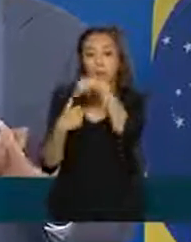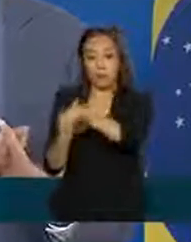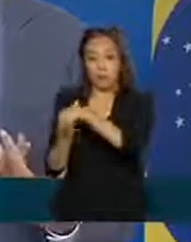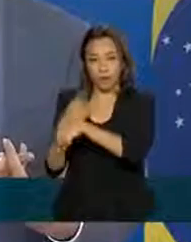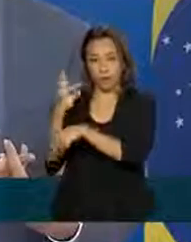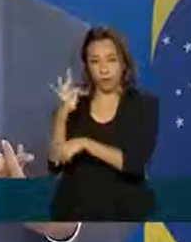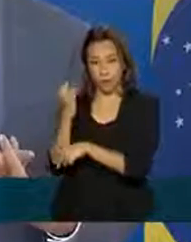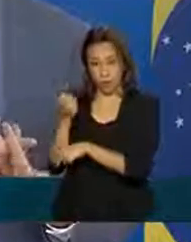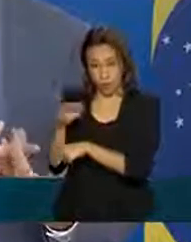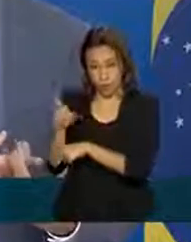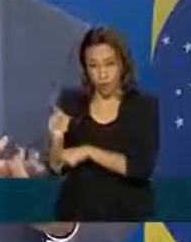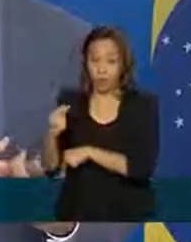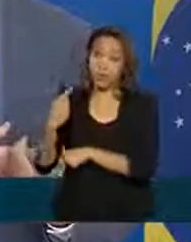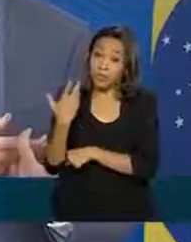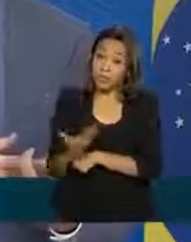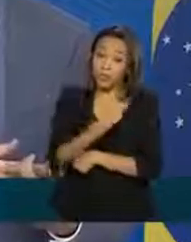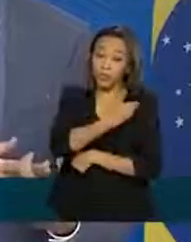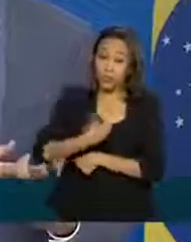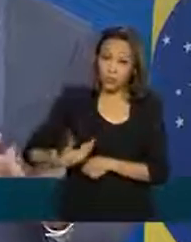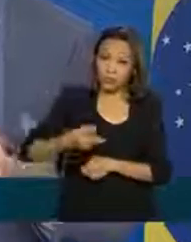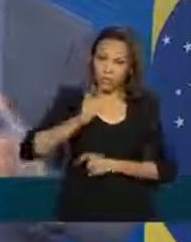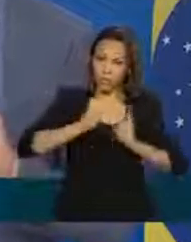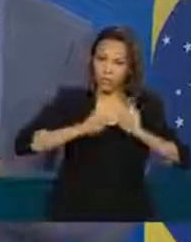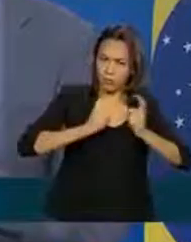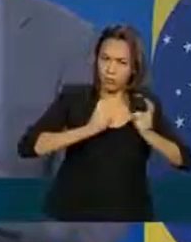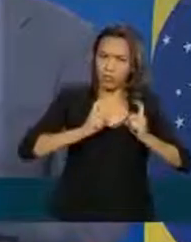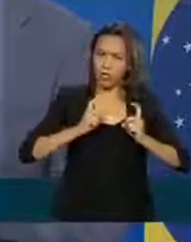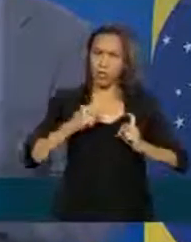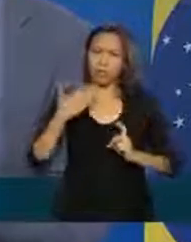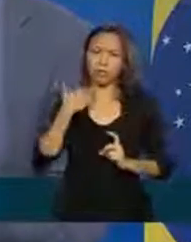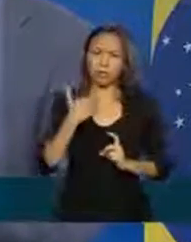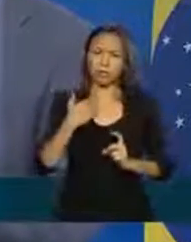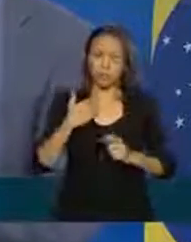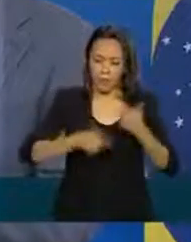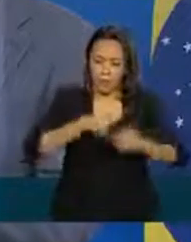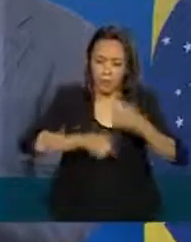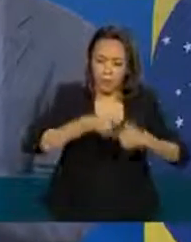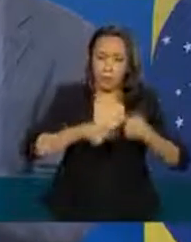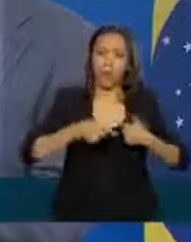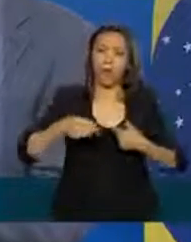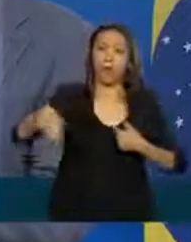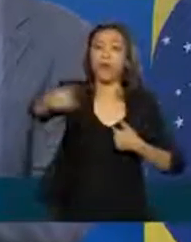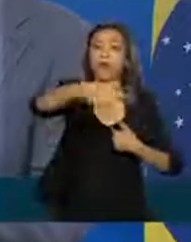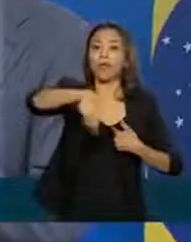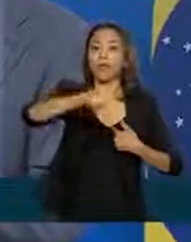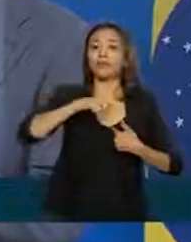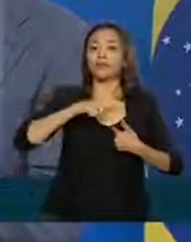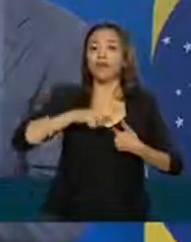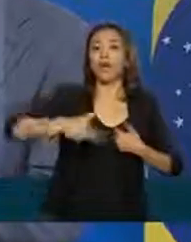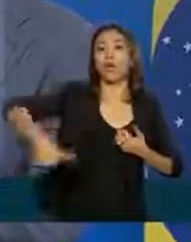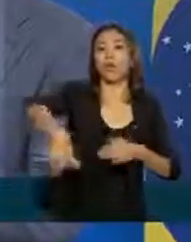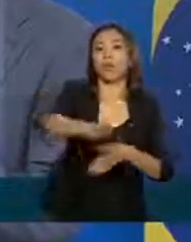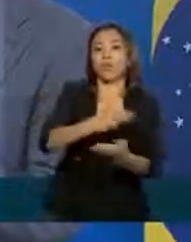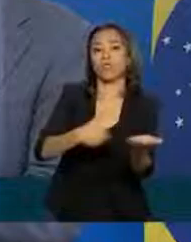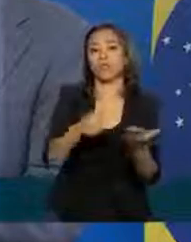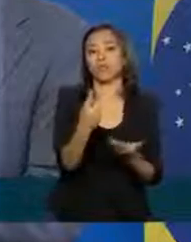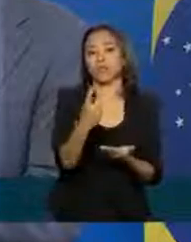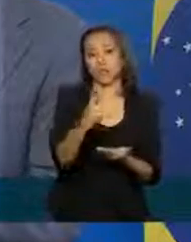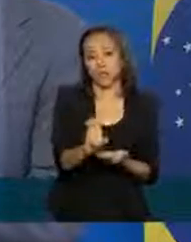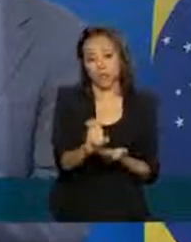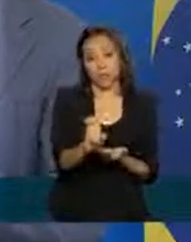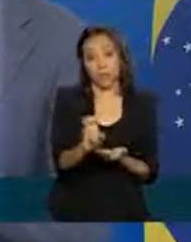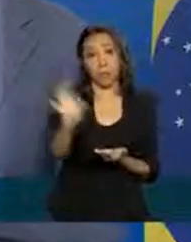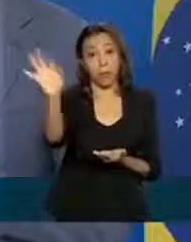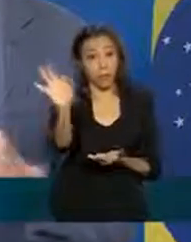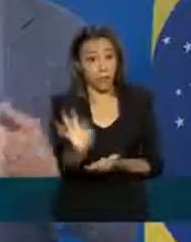setor público está fazendo um esforço um sacrifício de subsídio o banco privado também está compartilhando 15% desse subsídio desse